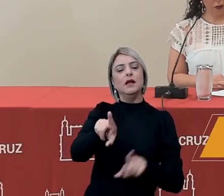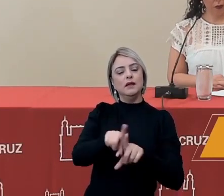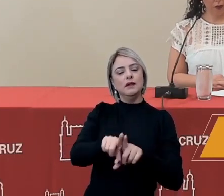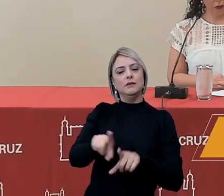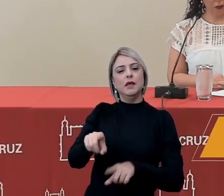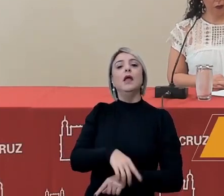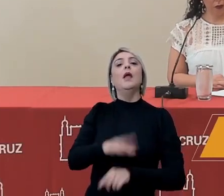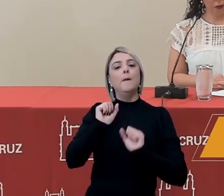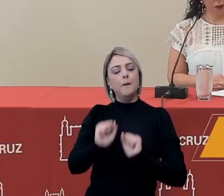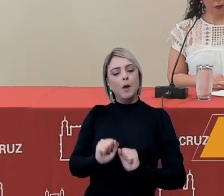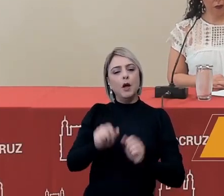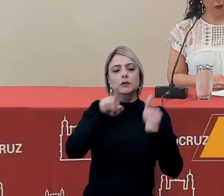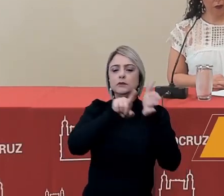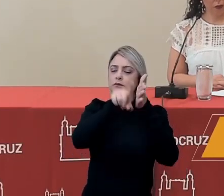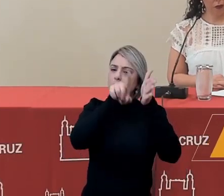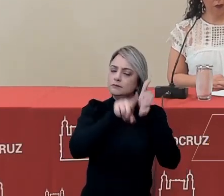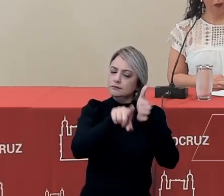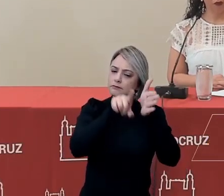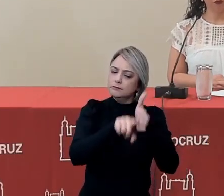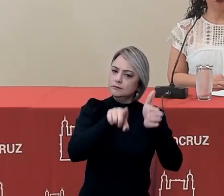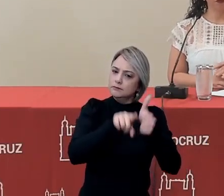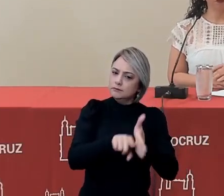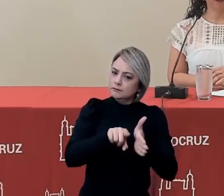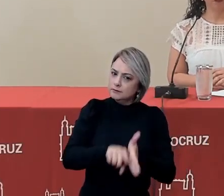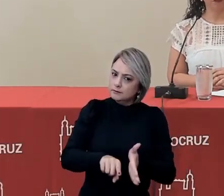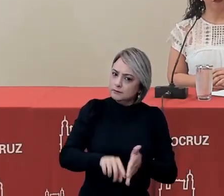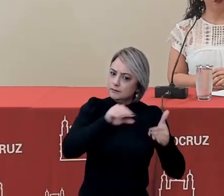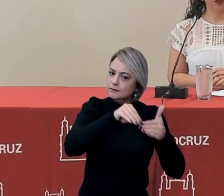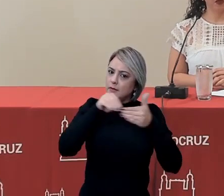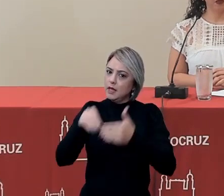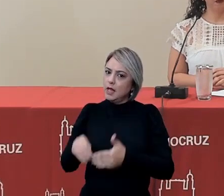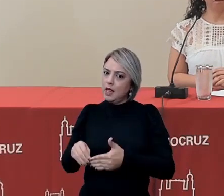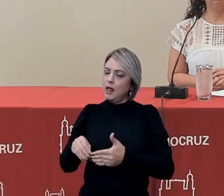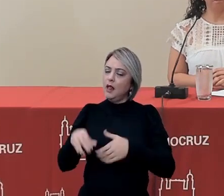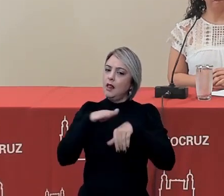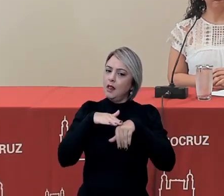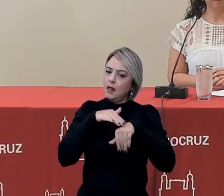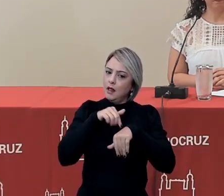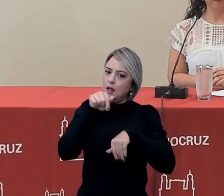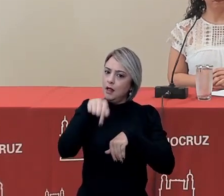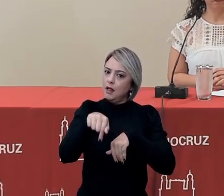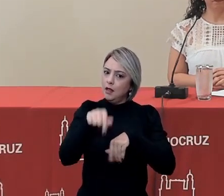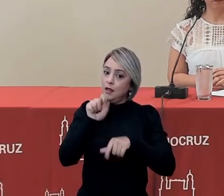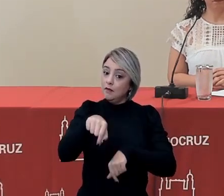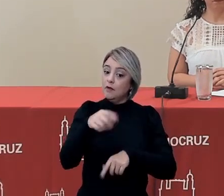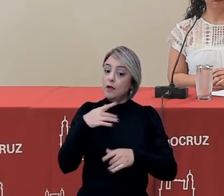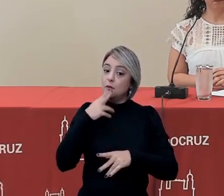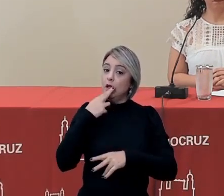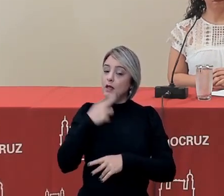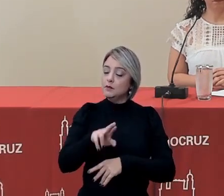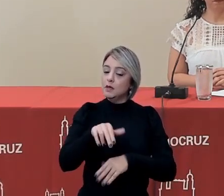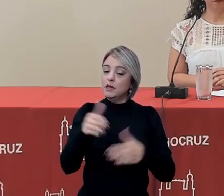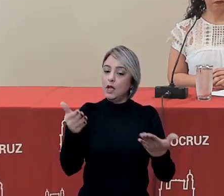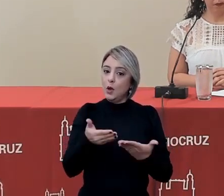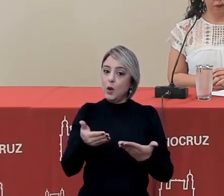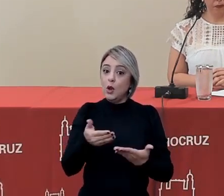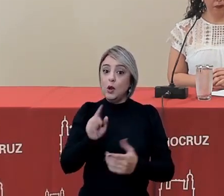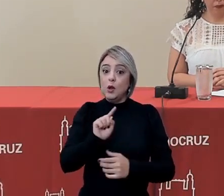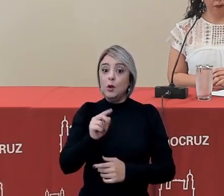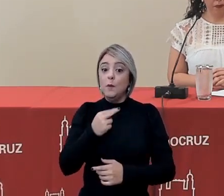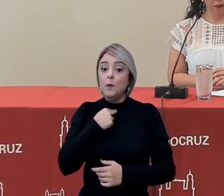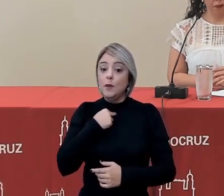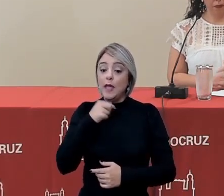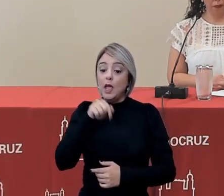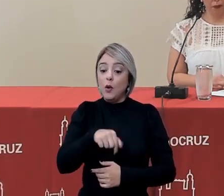encaminhar os seus questionamentos, as suas perguntas no chat, que nós estaremos respondendo aqui para vocês. E o que não for